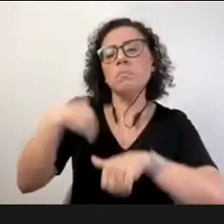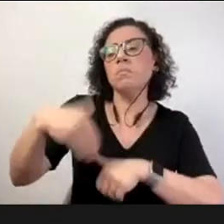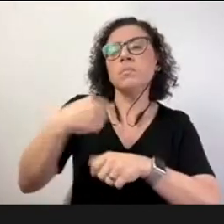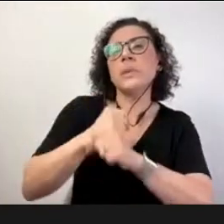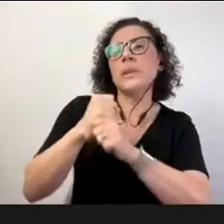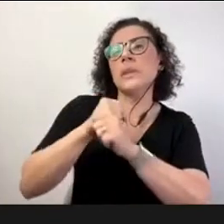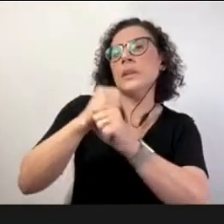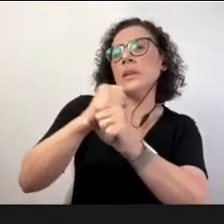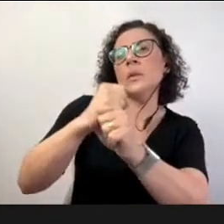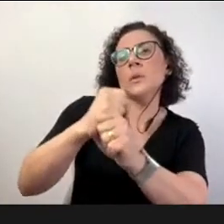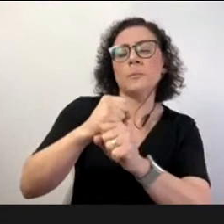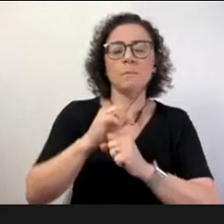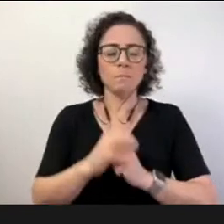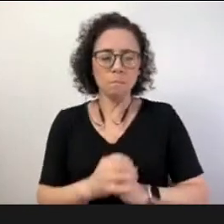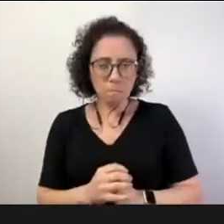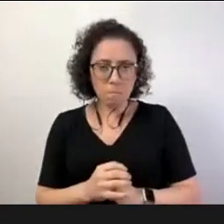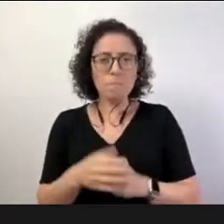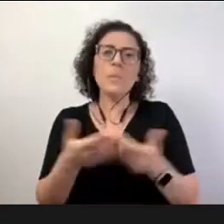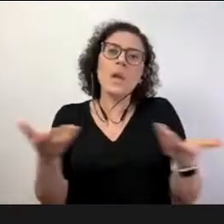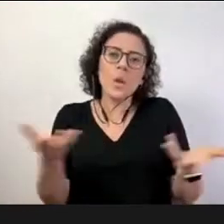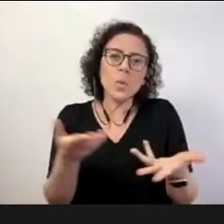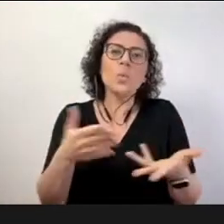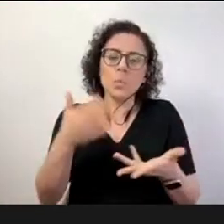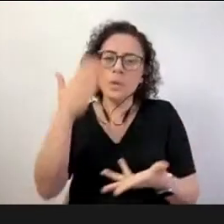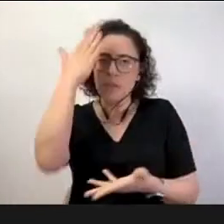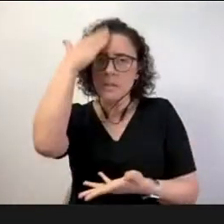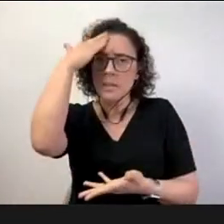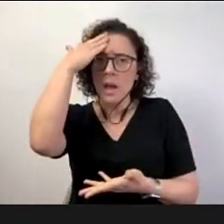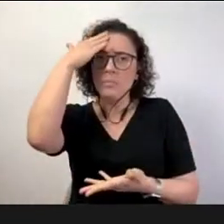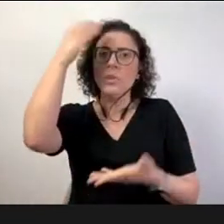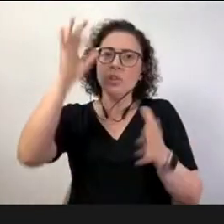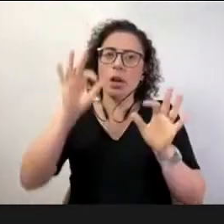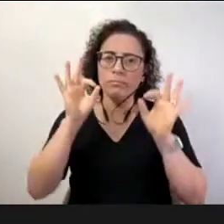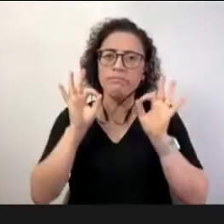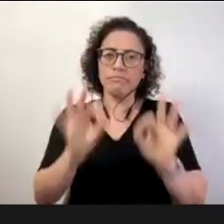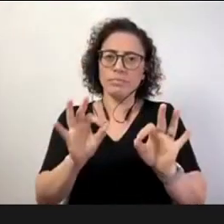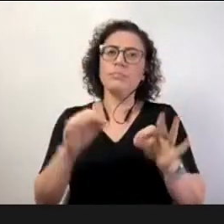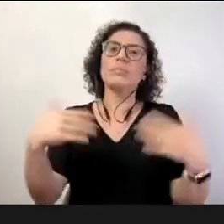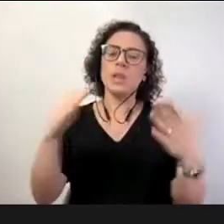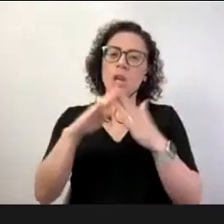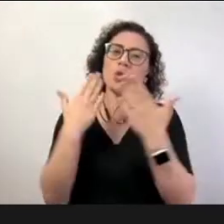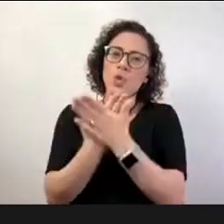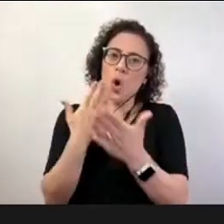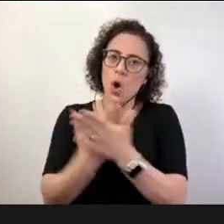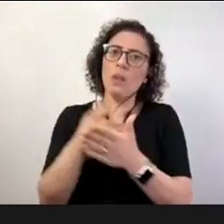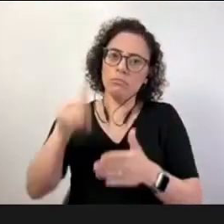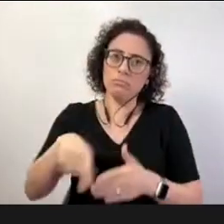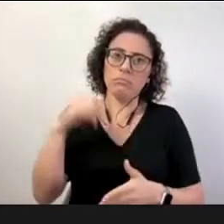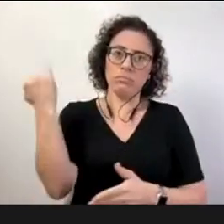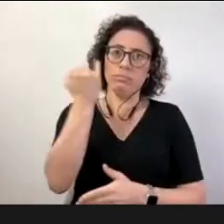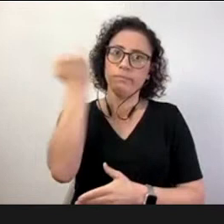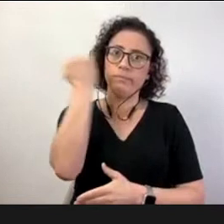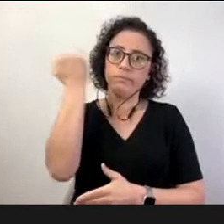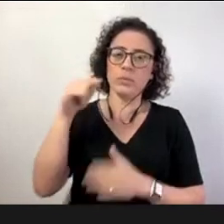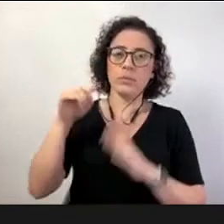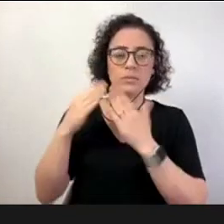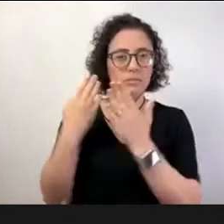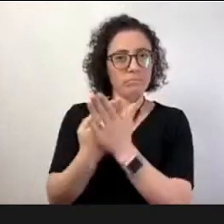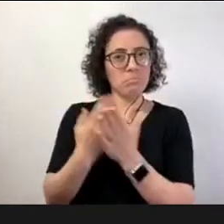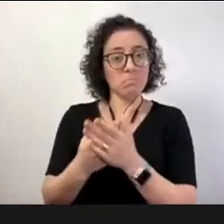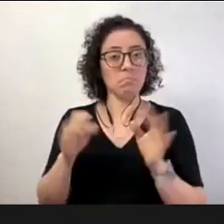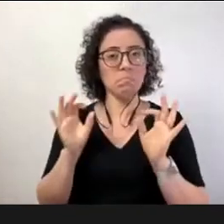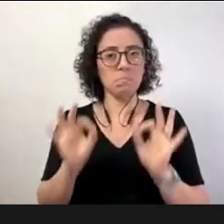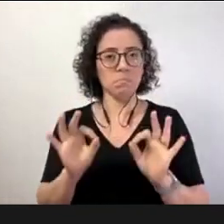instituição significativa importante durante todo este tempo. Mas nós estamos hoje em dia confrontados com